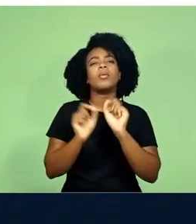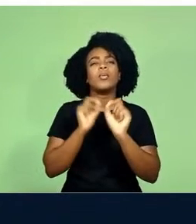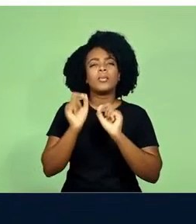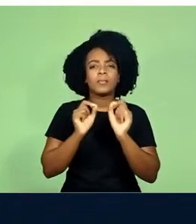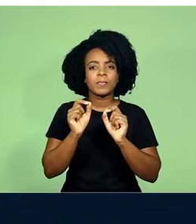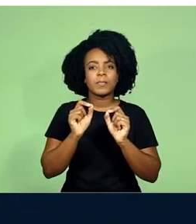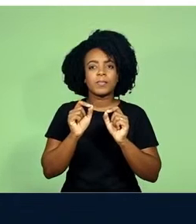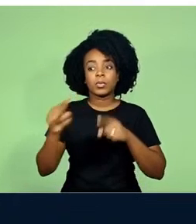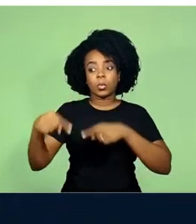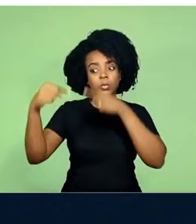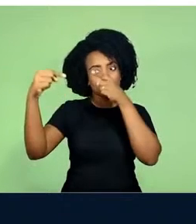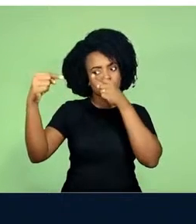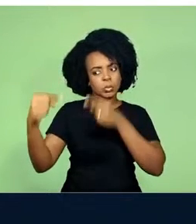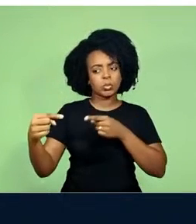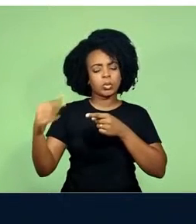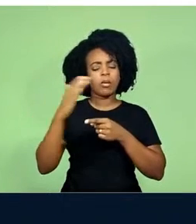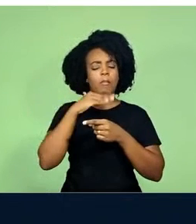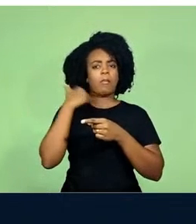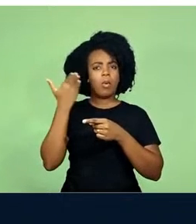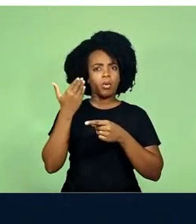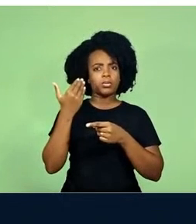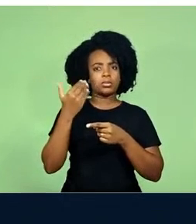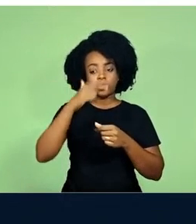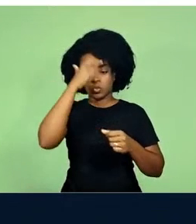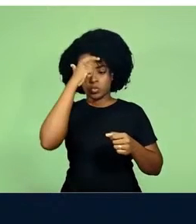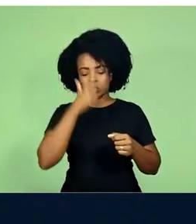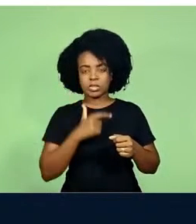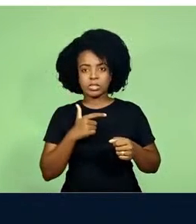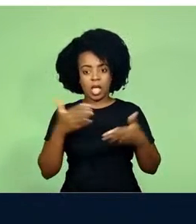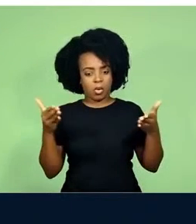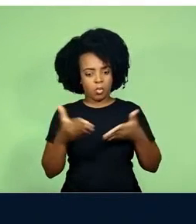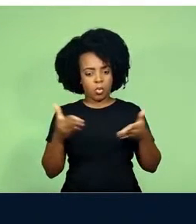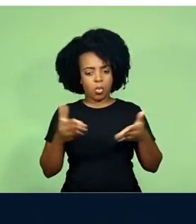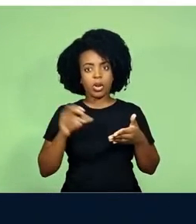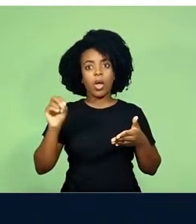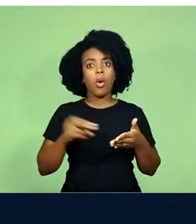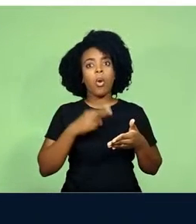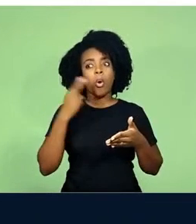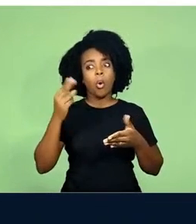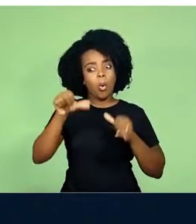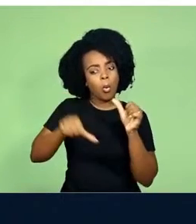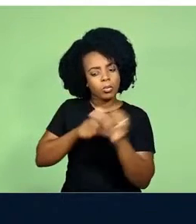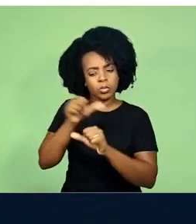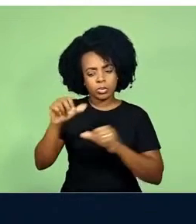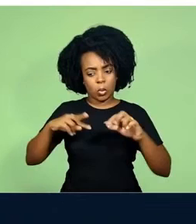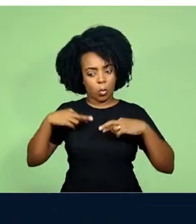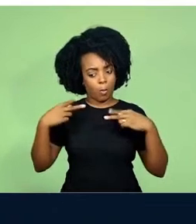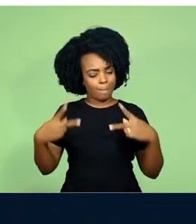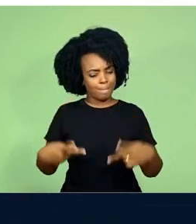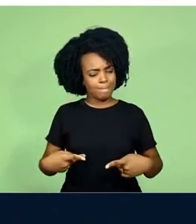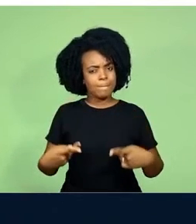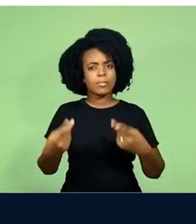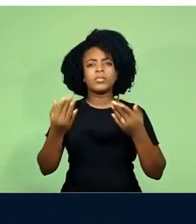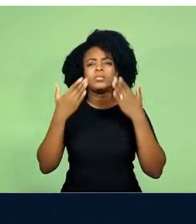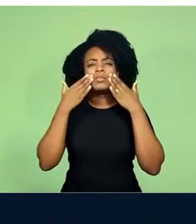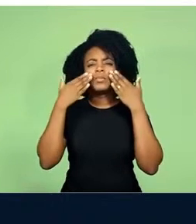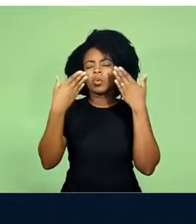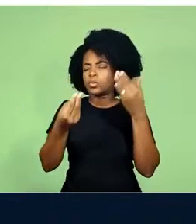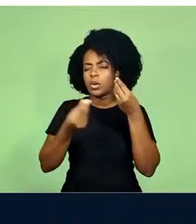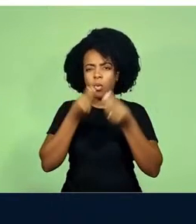da morte, esse ser, o vira-ser humano que se revela. É quando